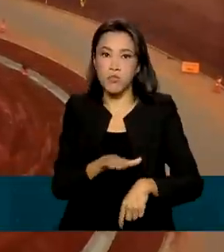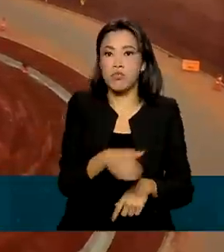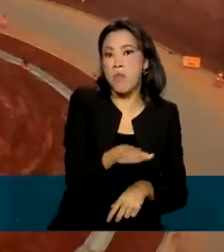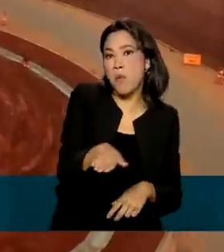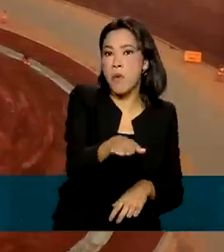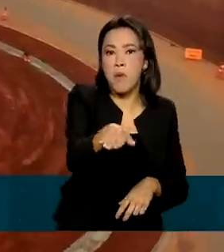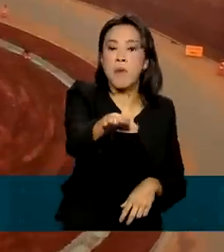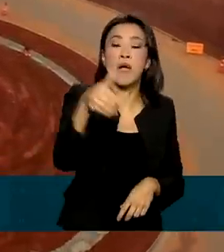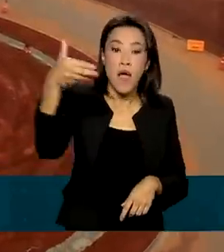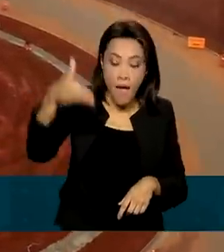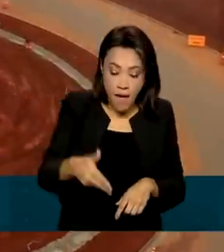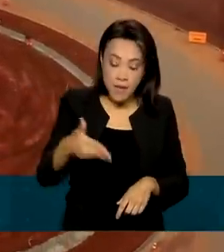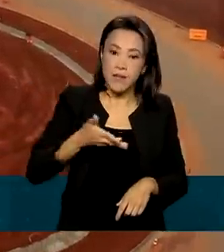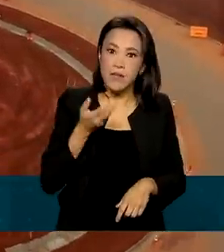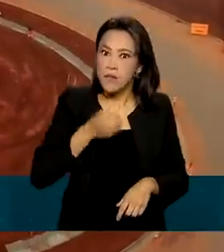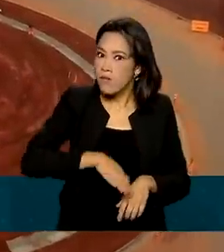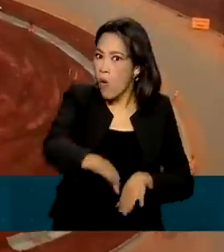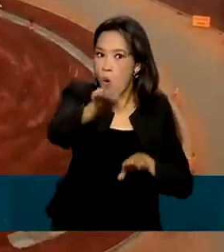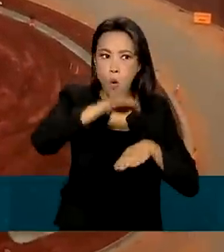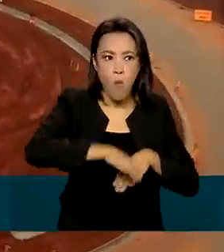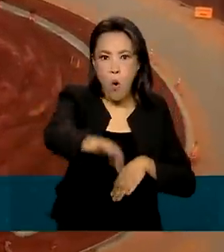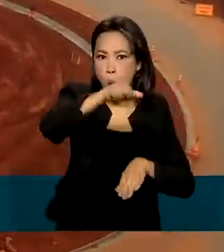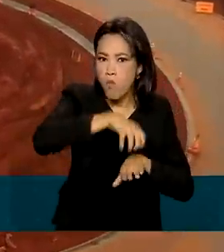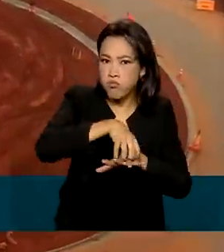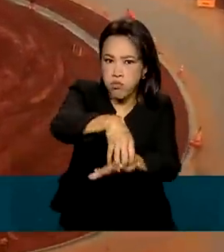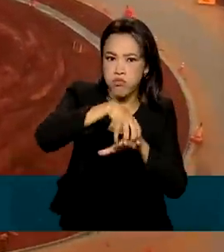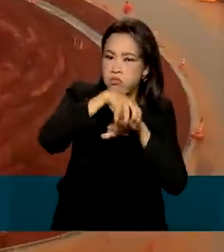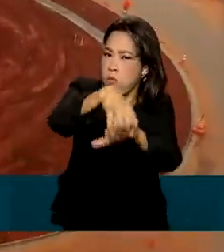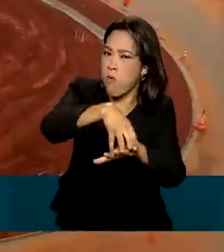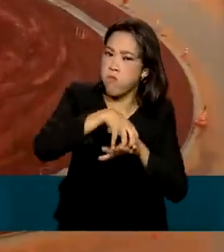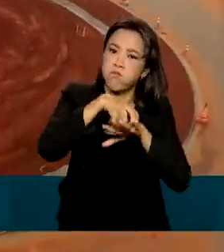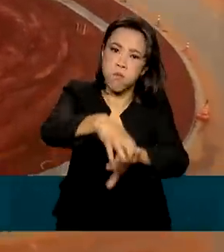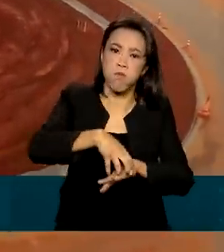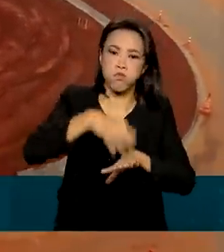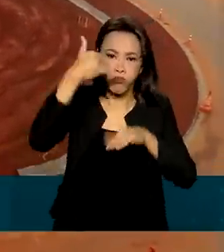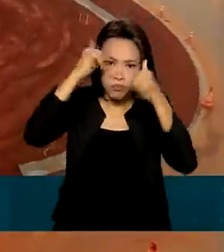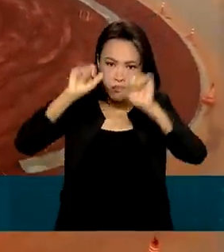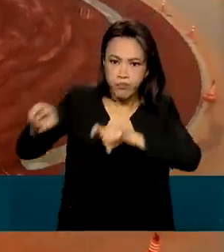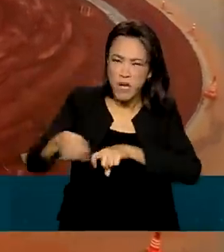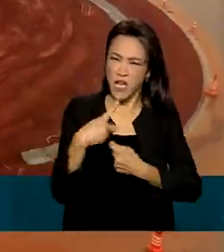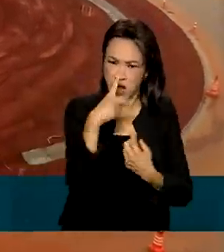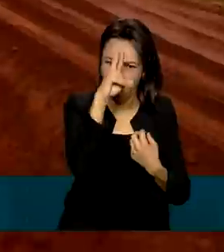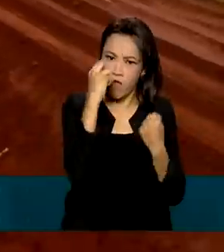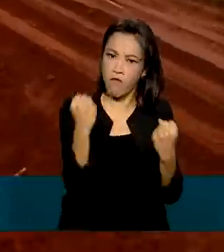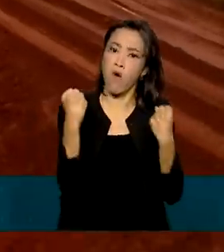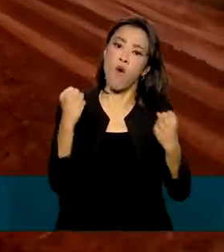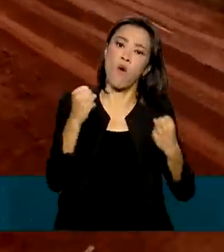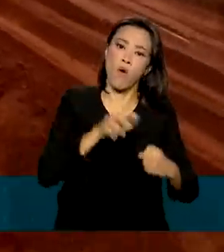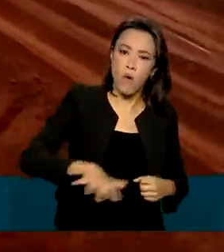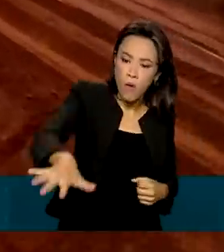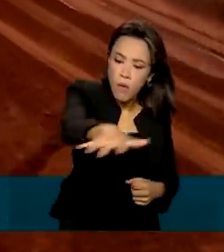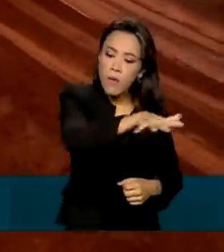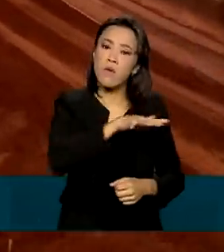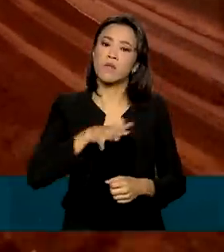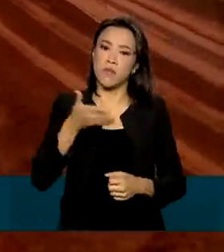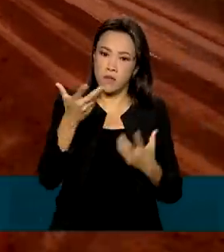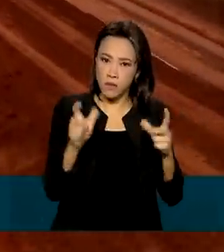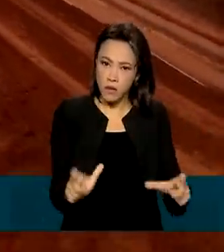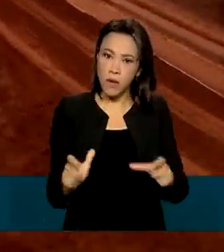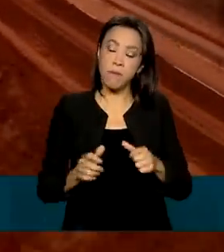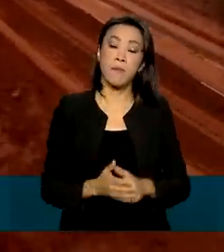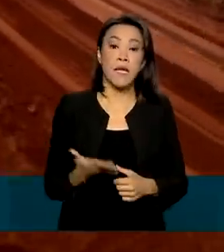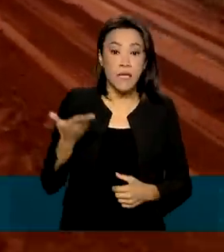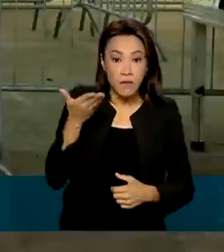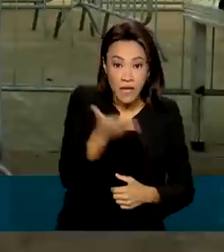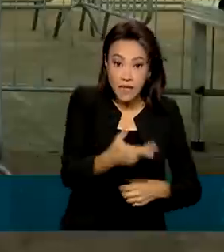vai ser útil para o transporte agrícola e pecuário, que são muito fortes aqui na região. Dilma Humuarama, o